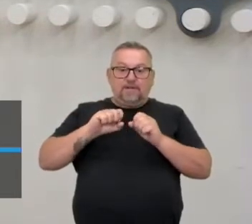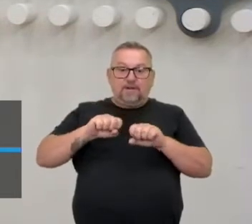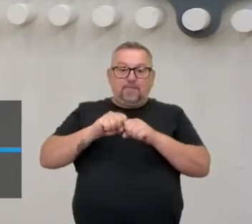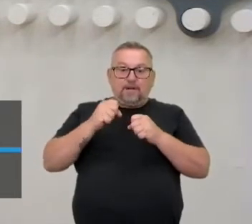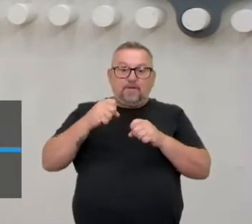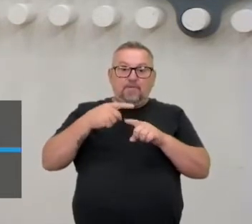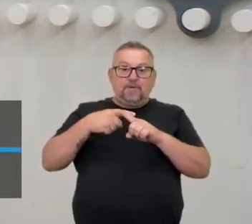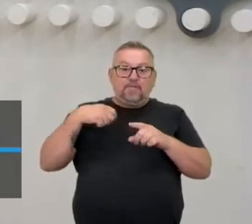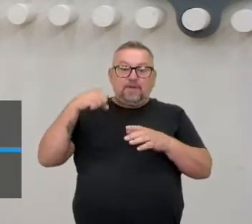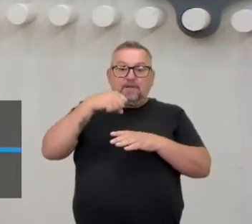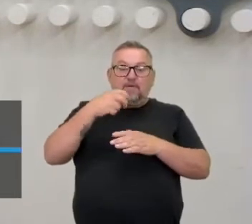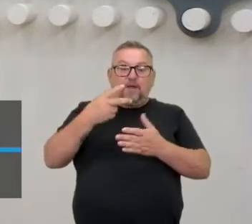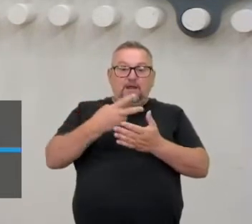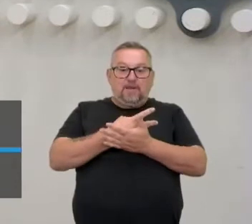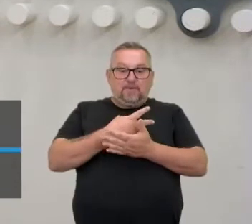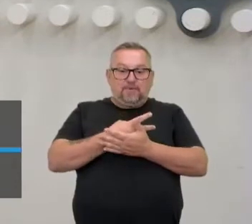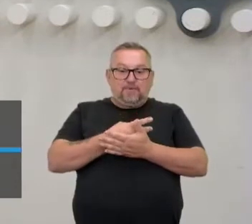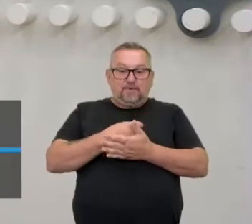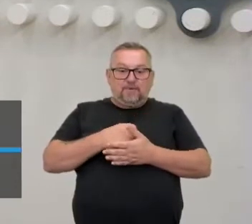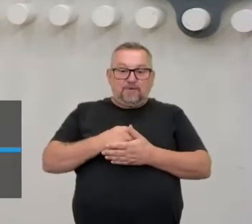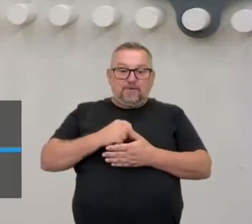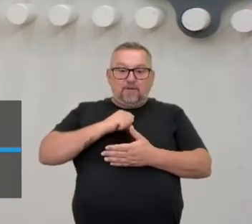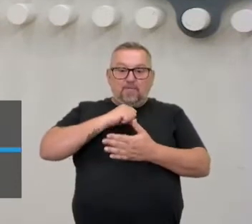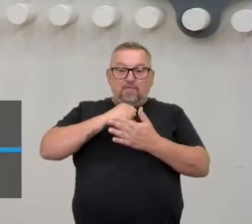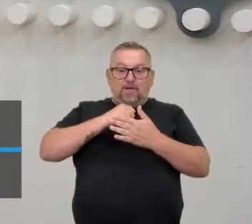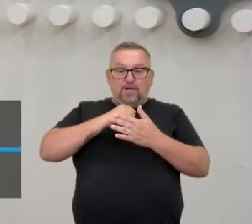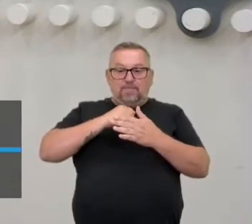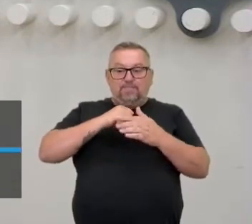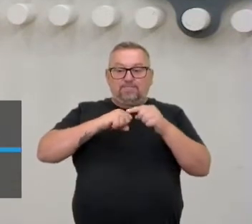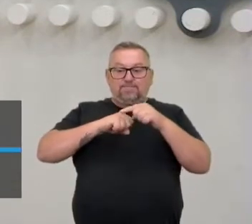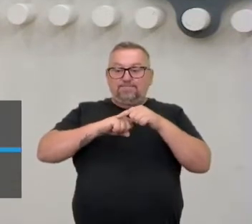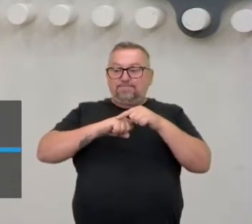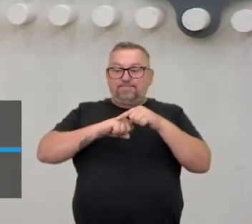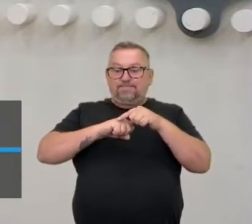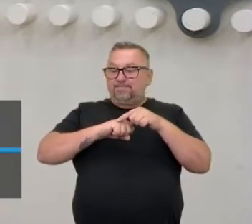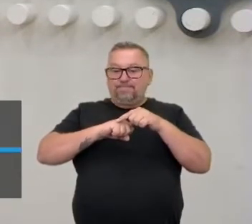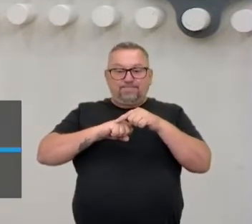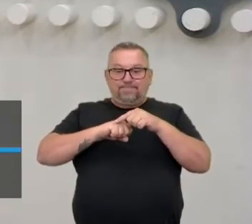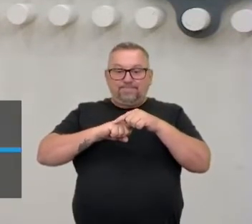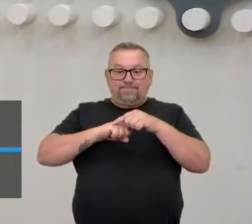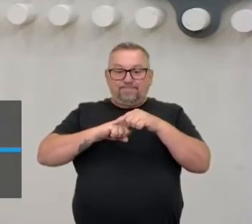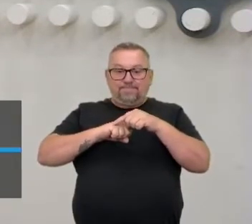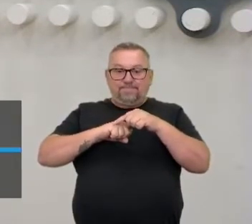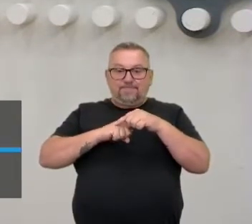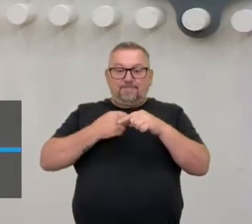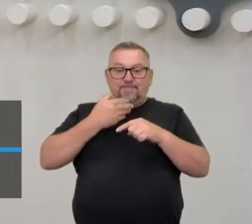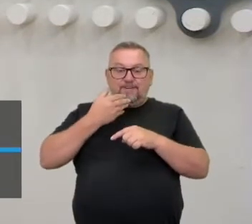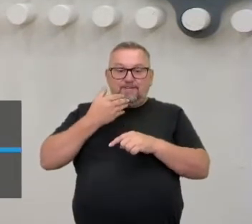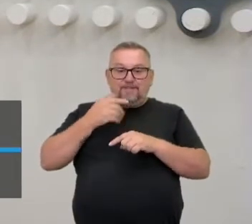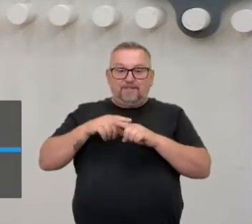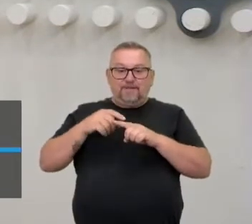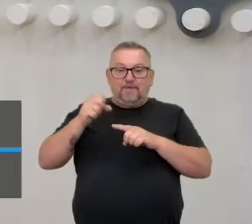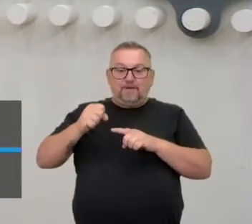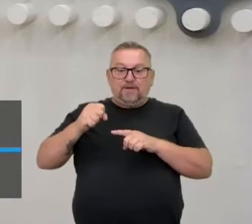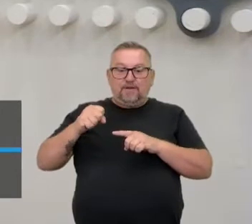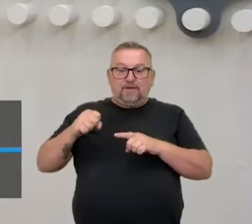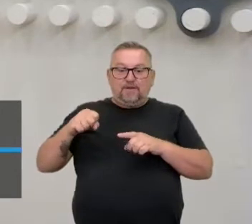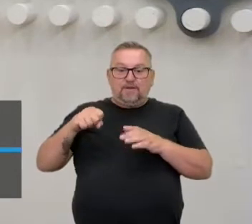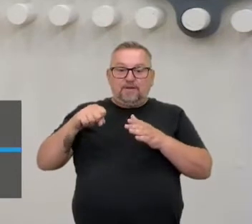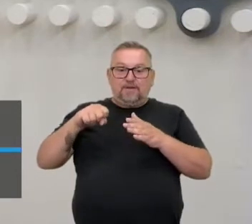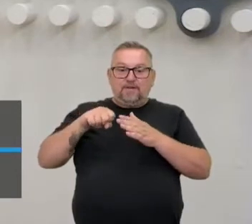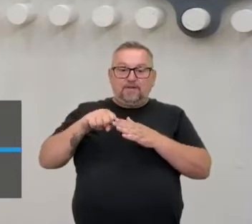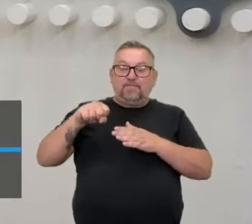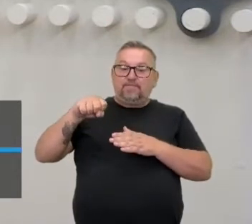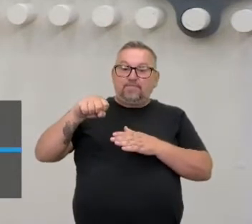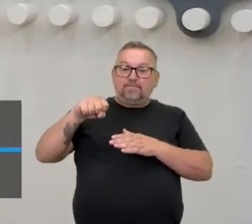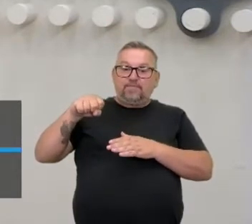quebrado, porque bateu errado. Ah. Geralmente, o pessoal bate com isso aqui. Esse ossinho aqui quebra muito fácil. Então, o jeito certo de bater é